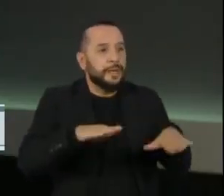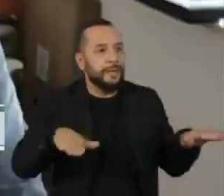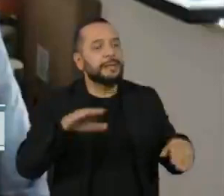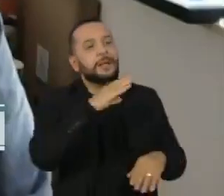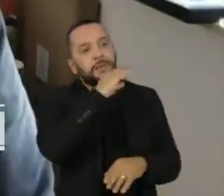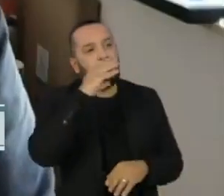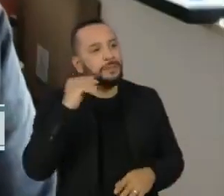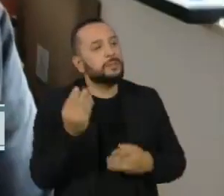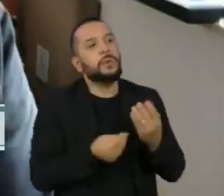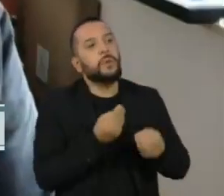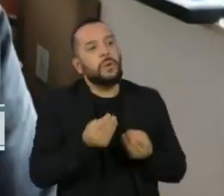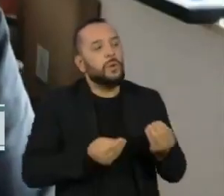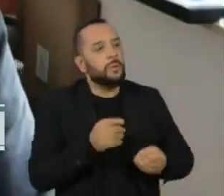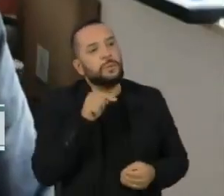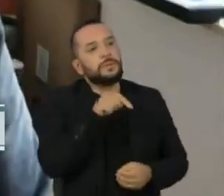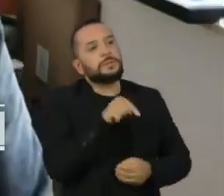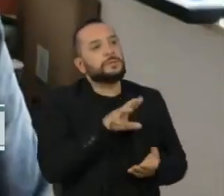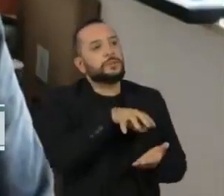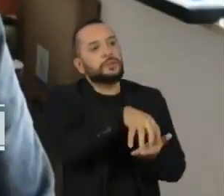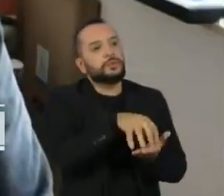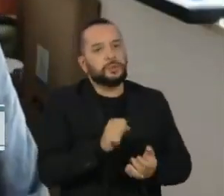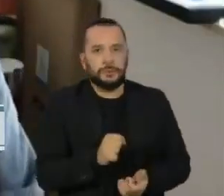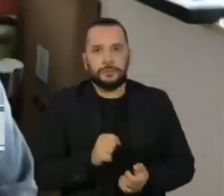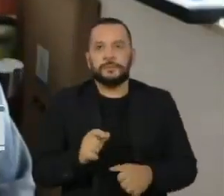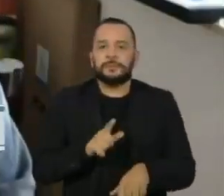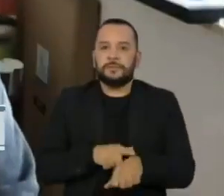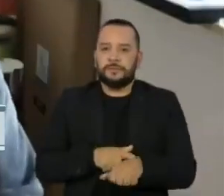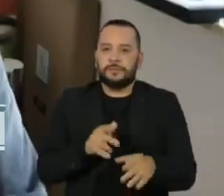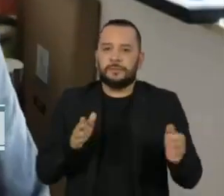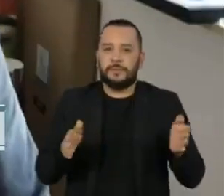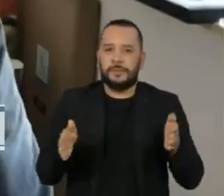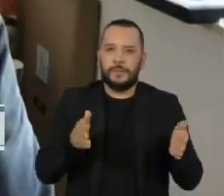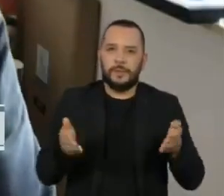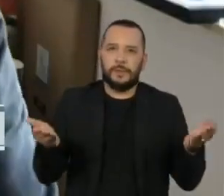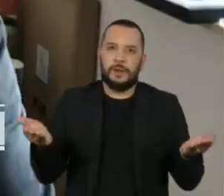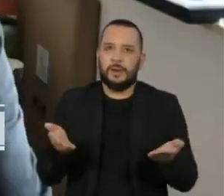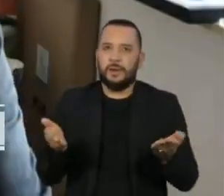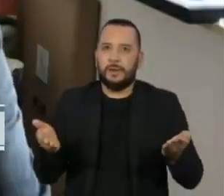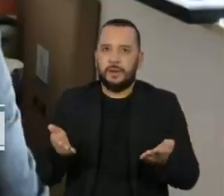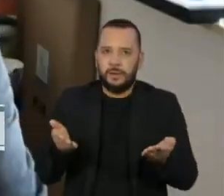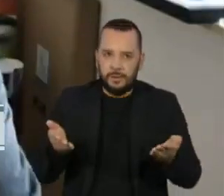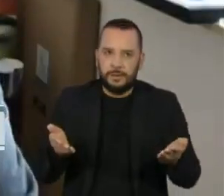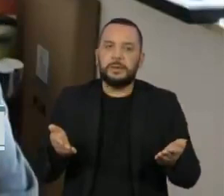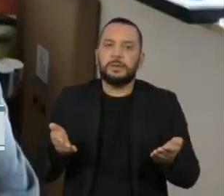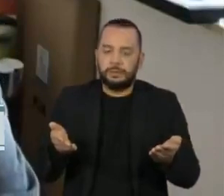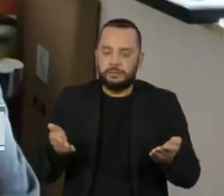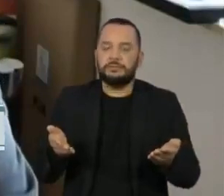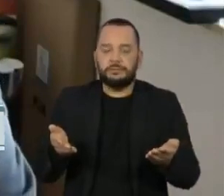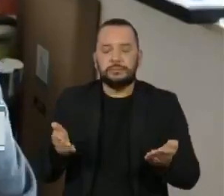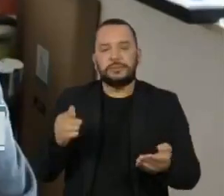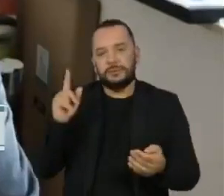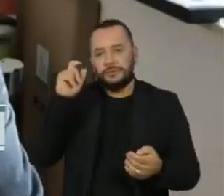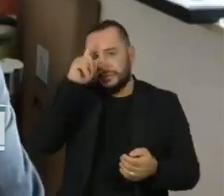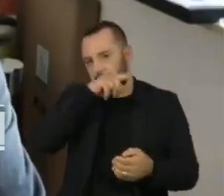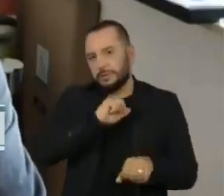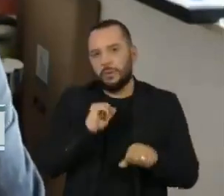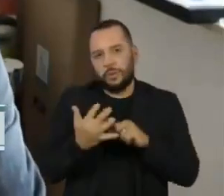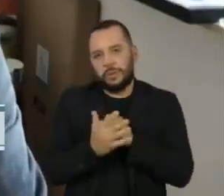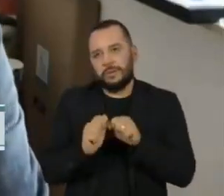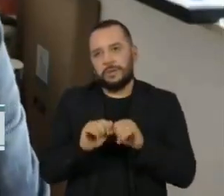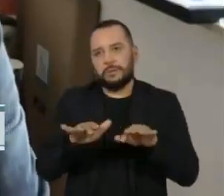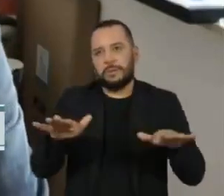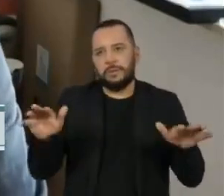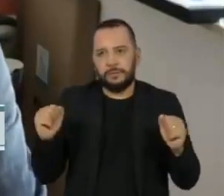adolescentes? Olha, pelo momento que nós estamos passando, por esse momento delicado da pandemia,